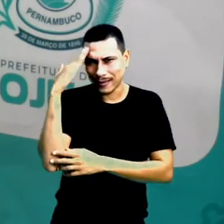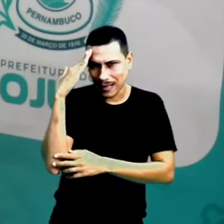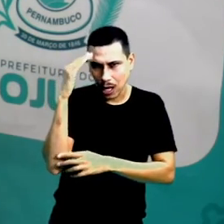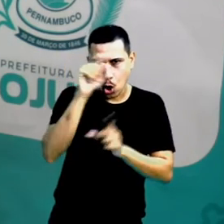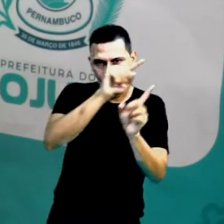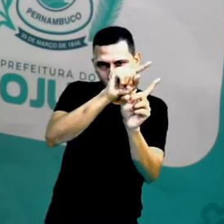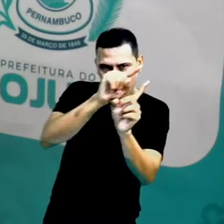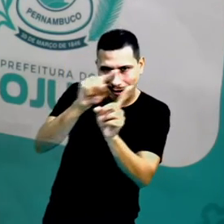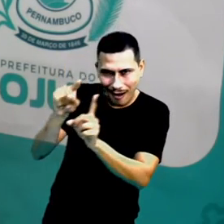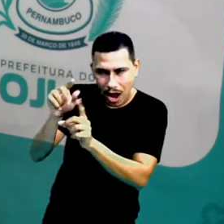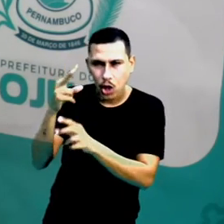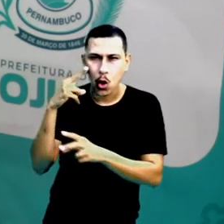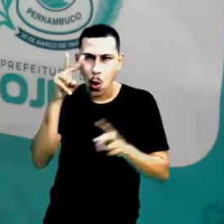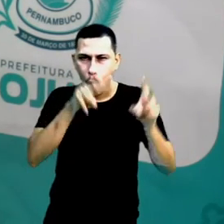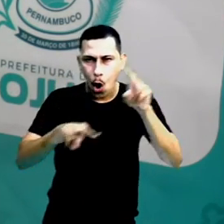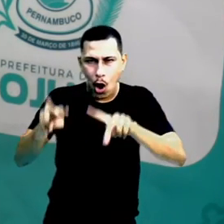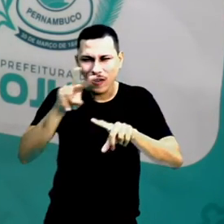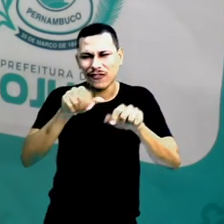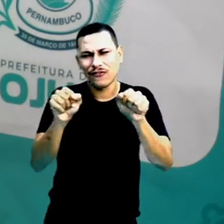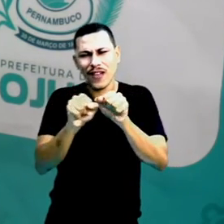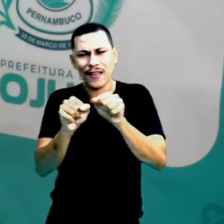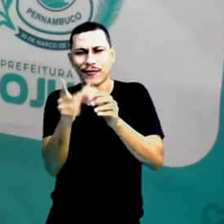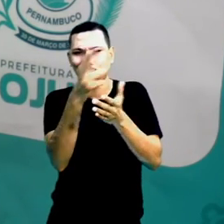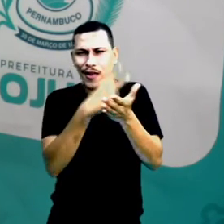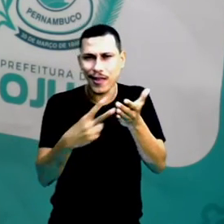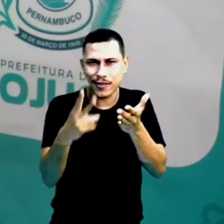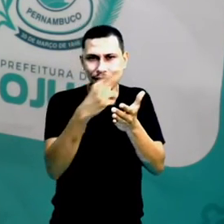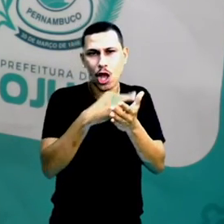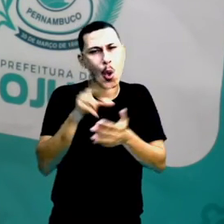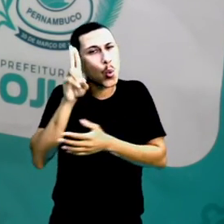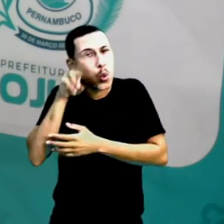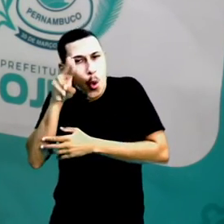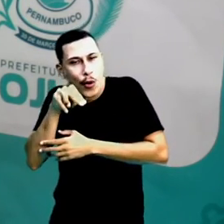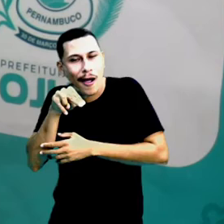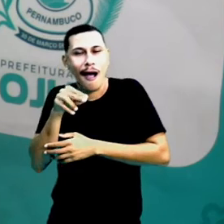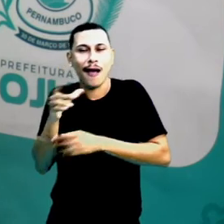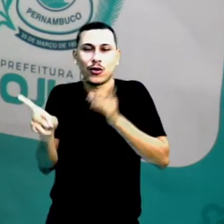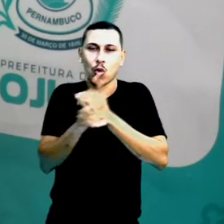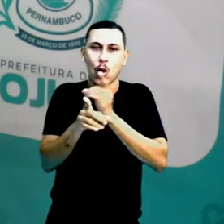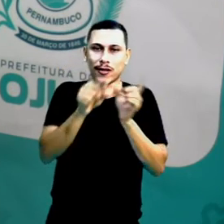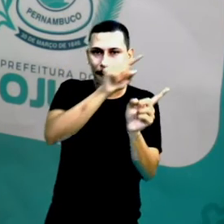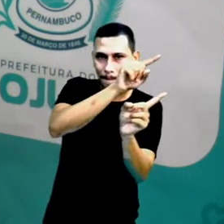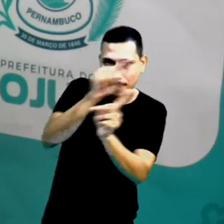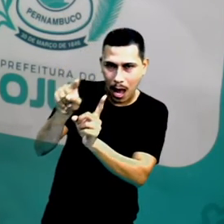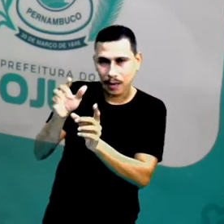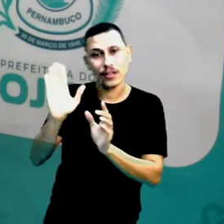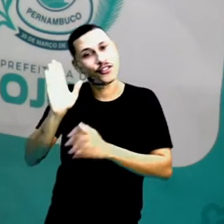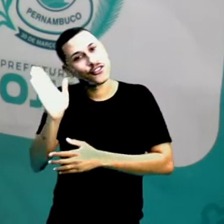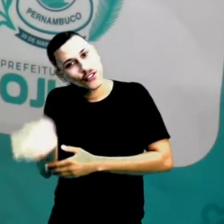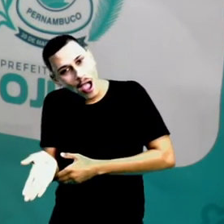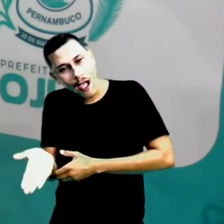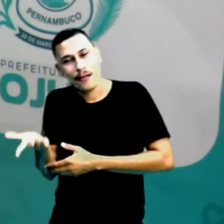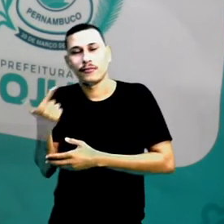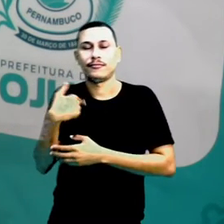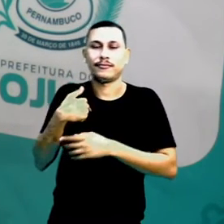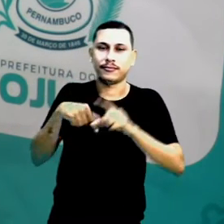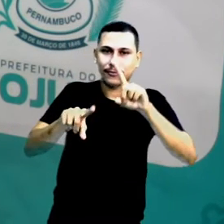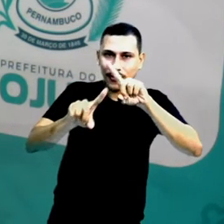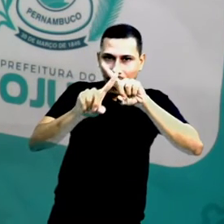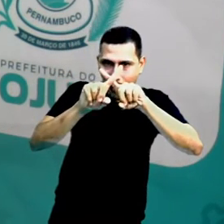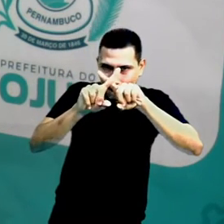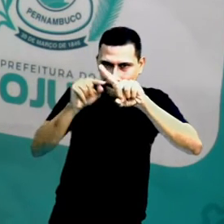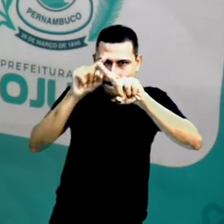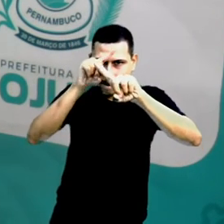paralelas, embora a gente faça um desenho enorme, elas nunca vão se cruzar. As retas concorrentes, elas se